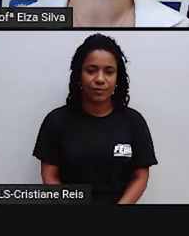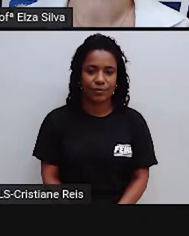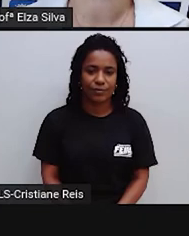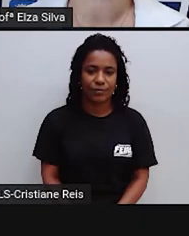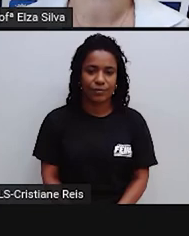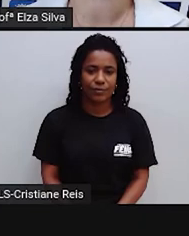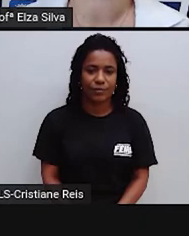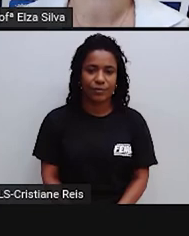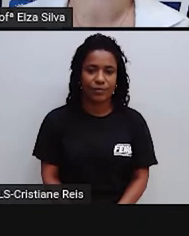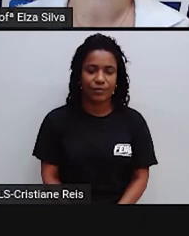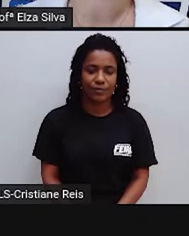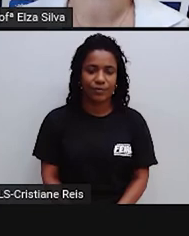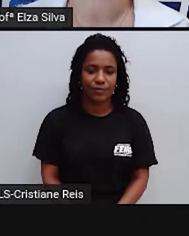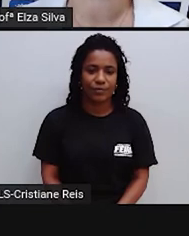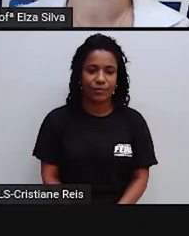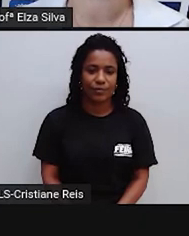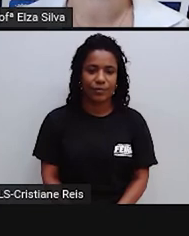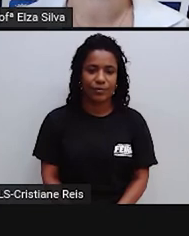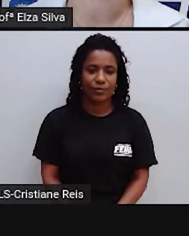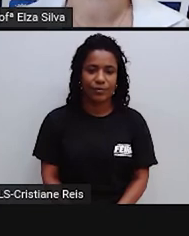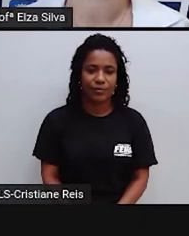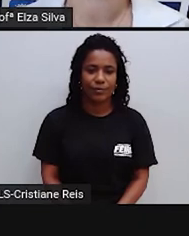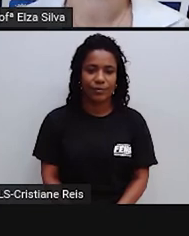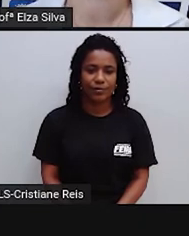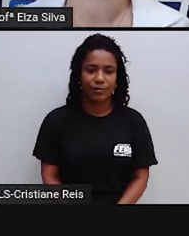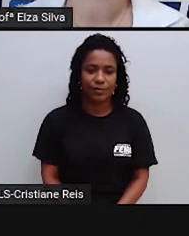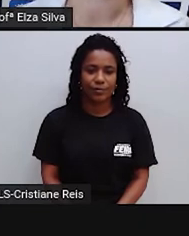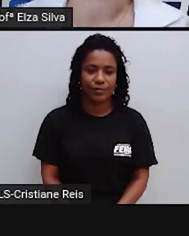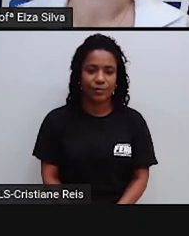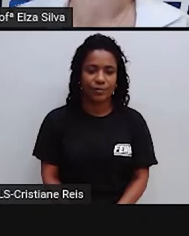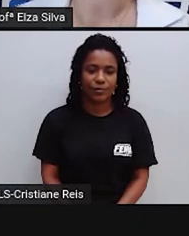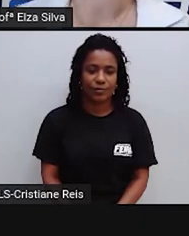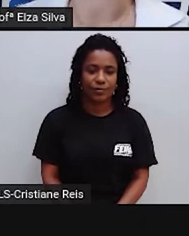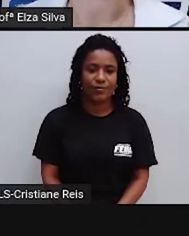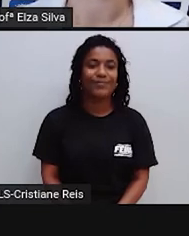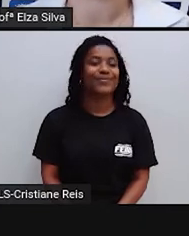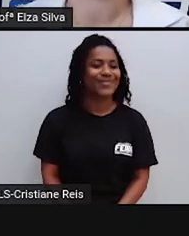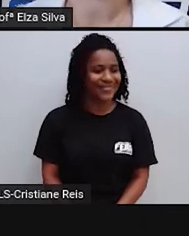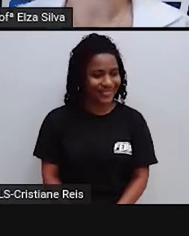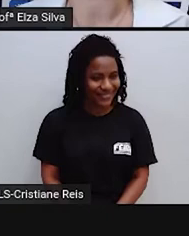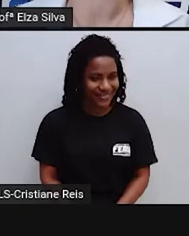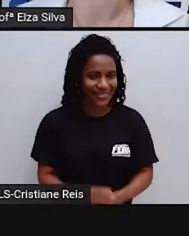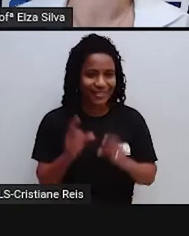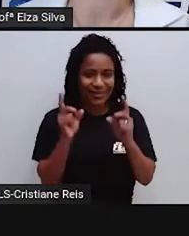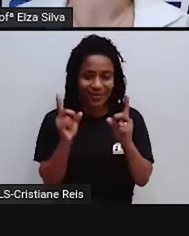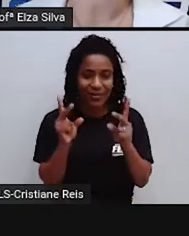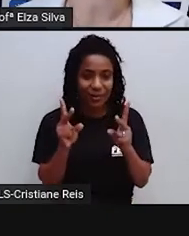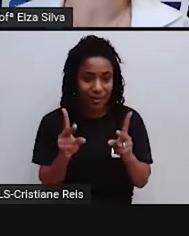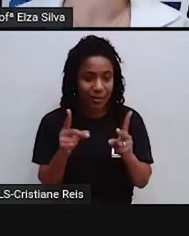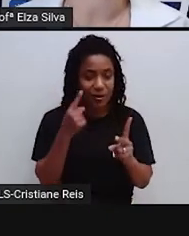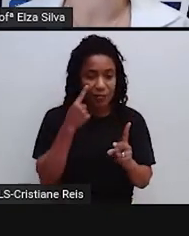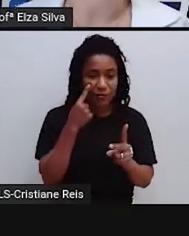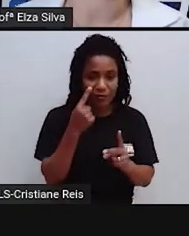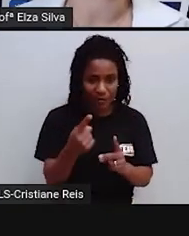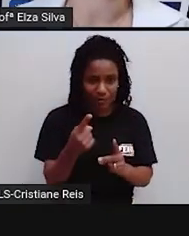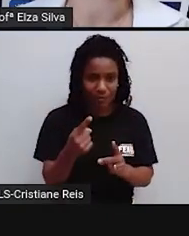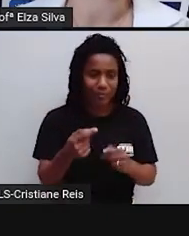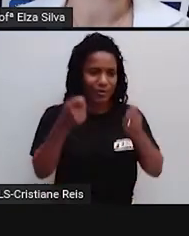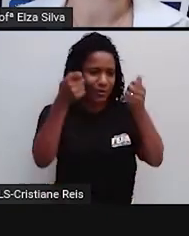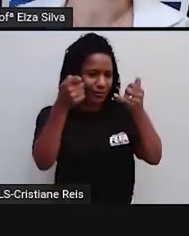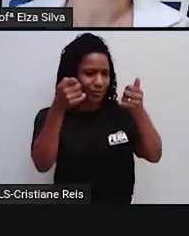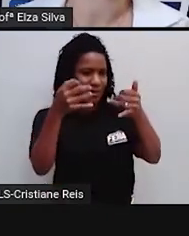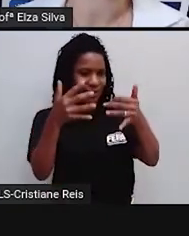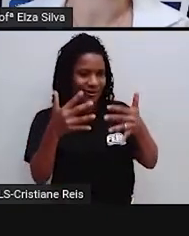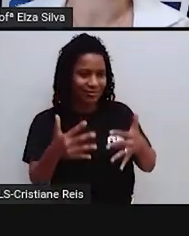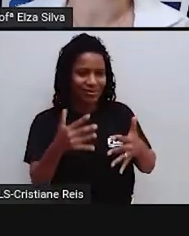Bahia a lot It's very tasty Ok Então Este relato Pessoal